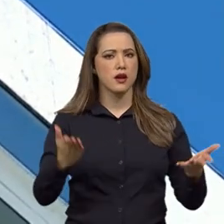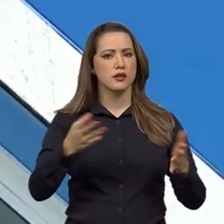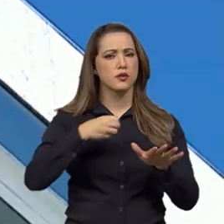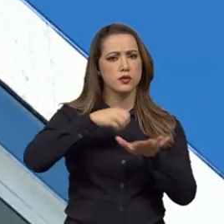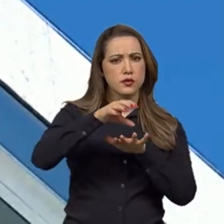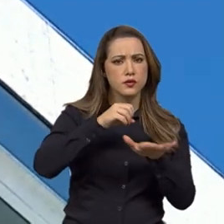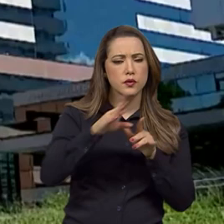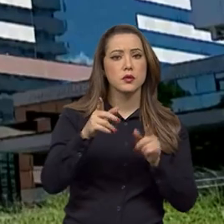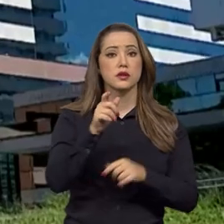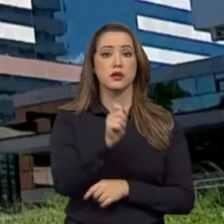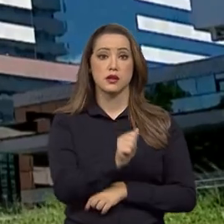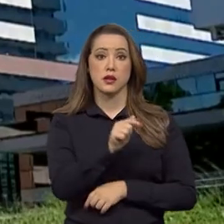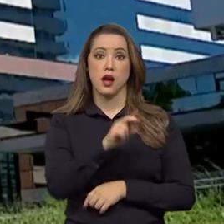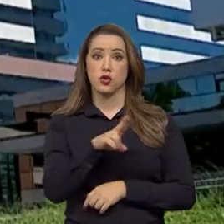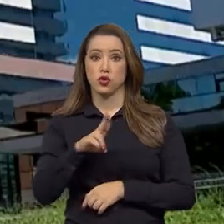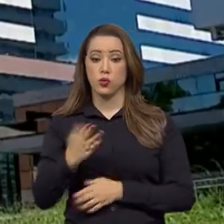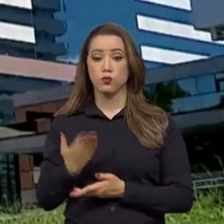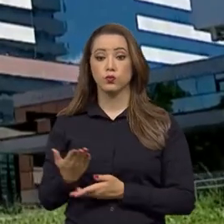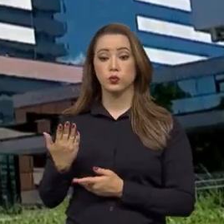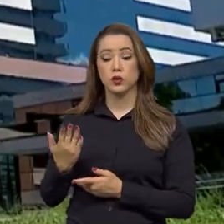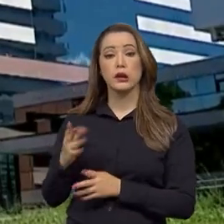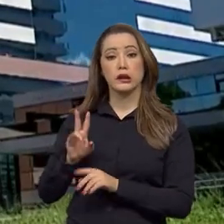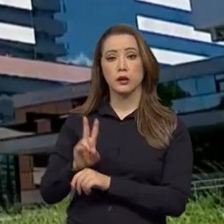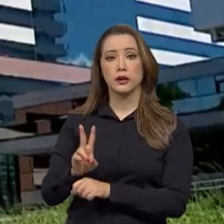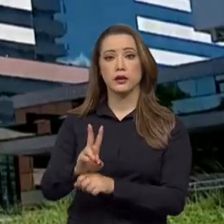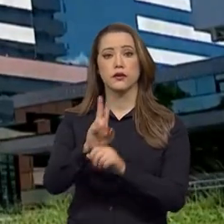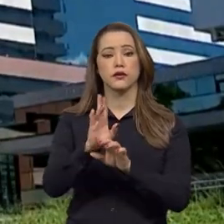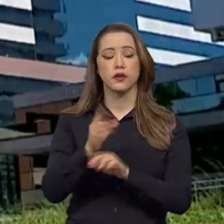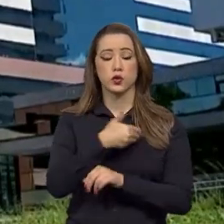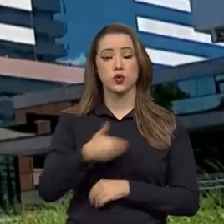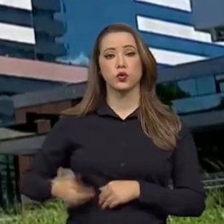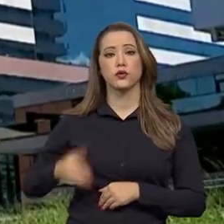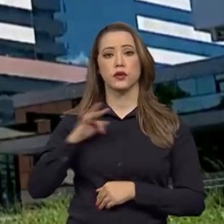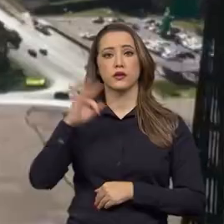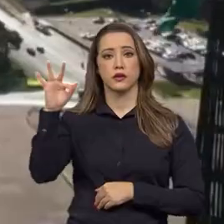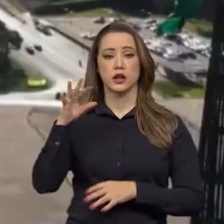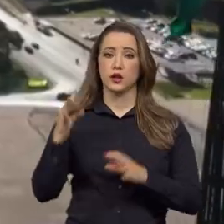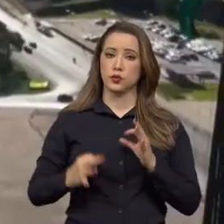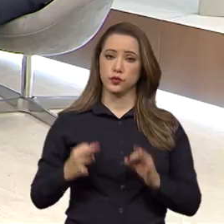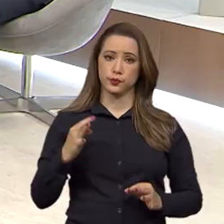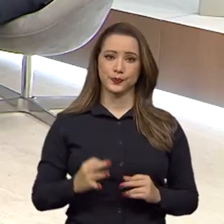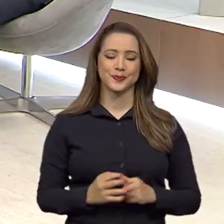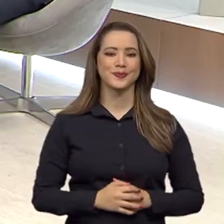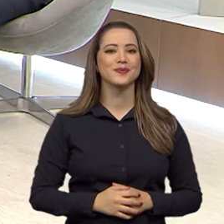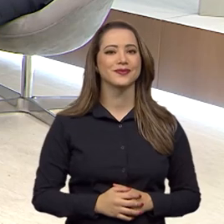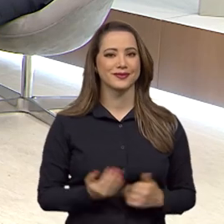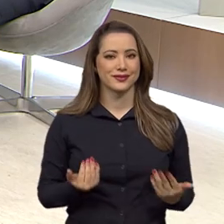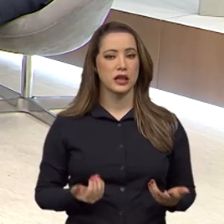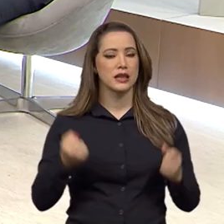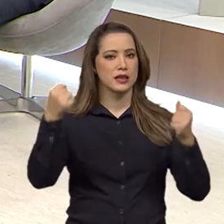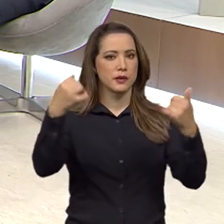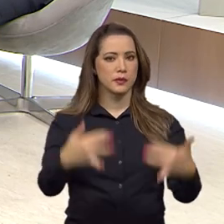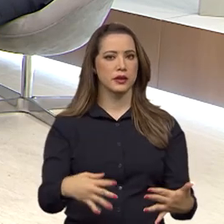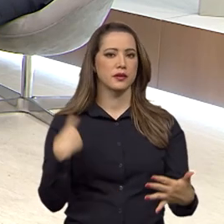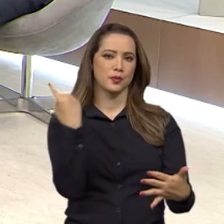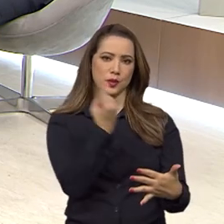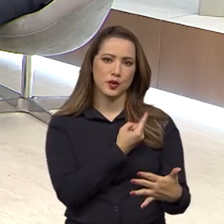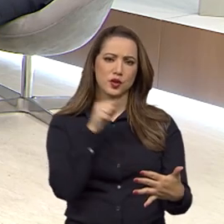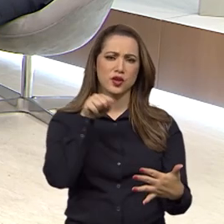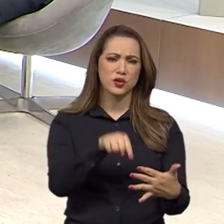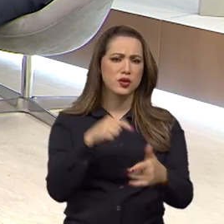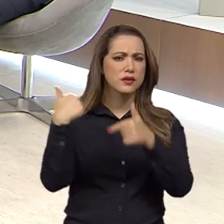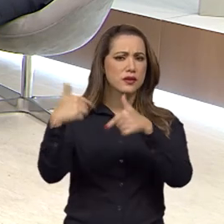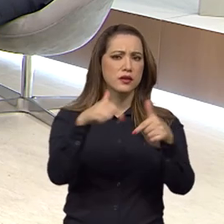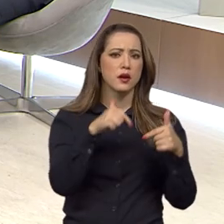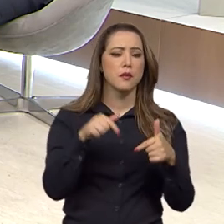uma das funções da AGU, que também defende a União em processos em que ela é parte na Justiça. E quem vai conversar um pouco com a gente sobre esse